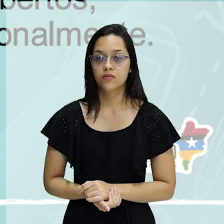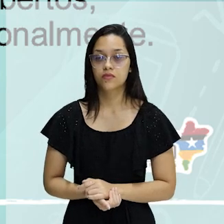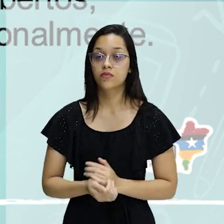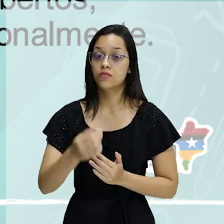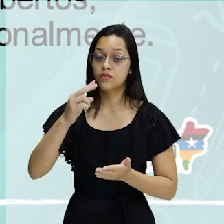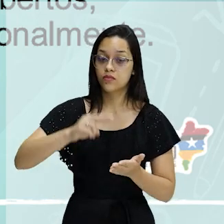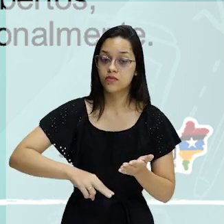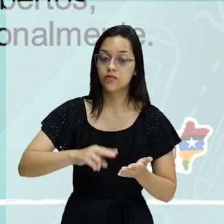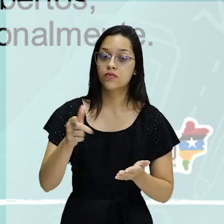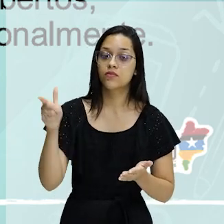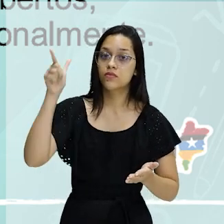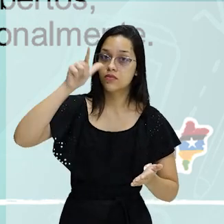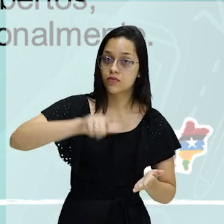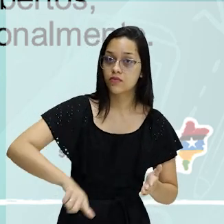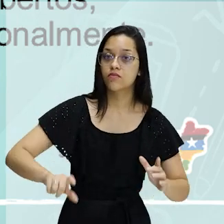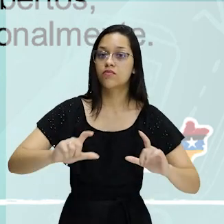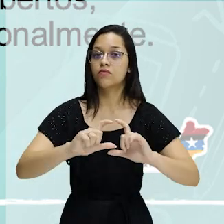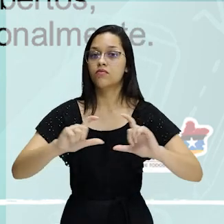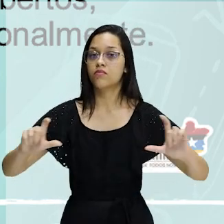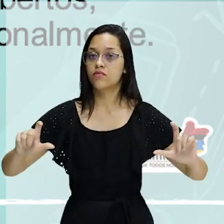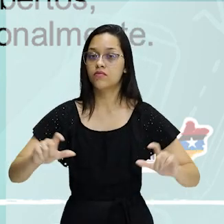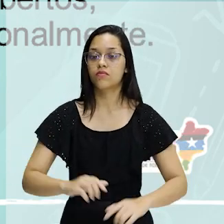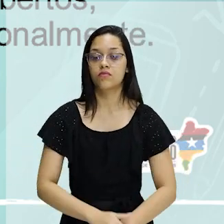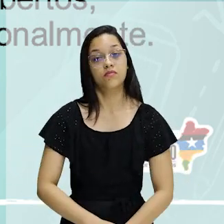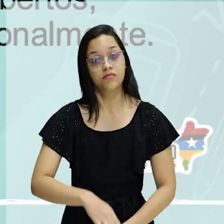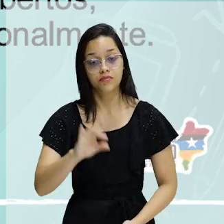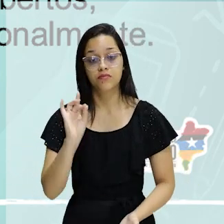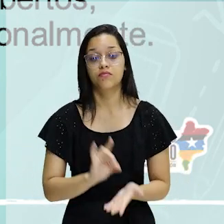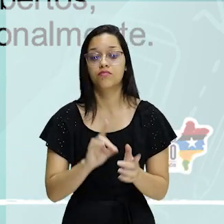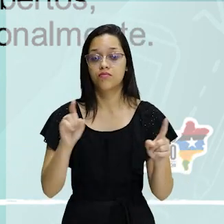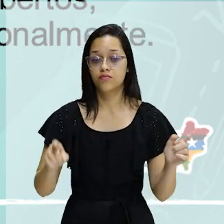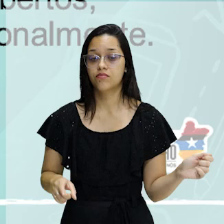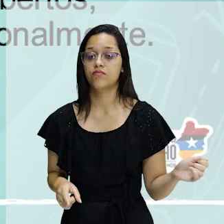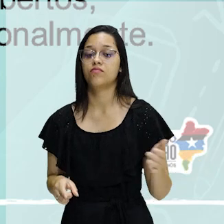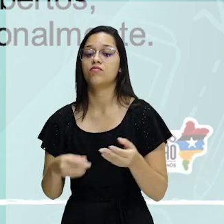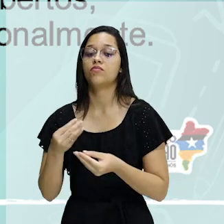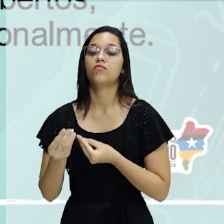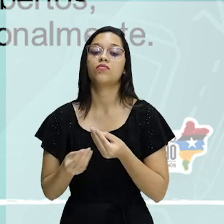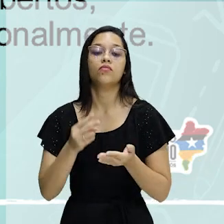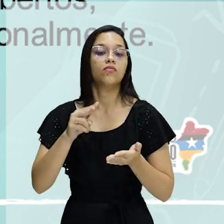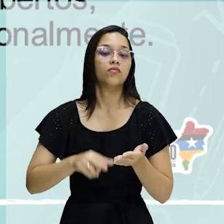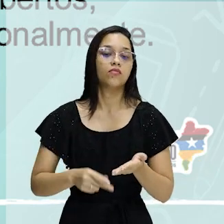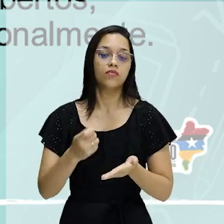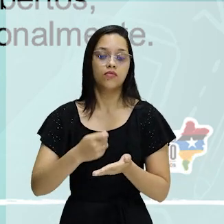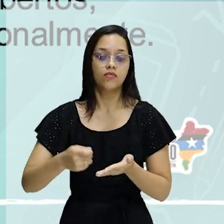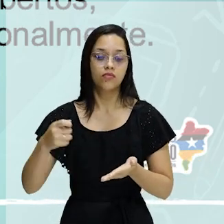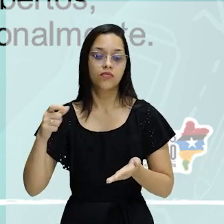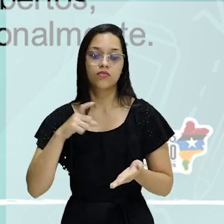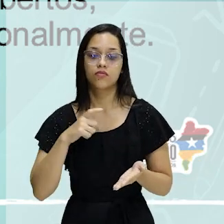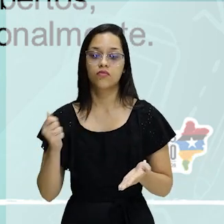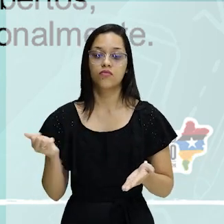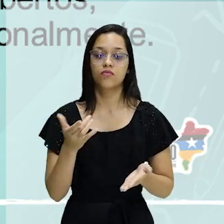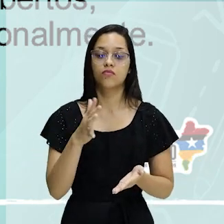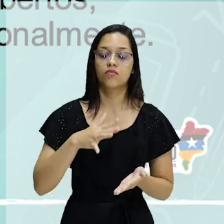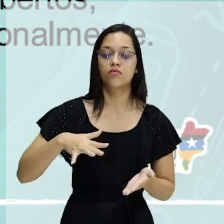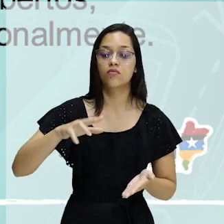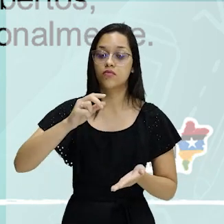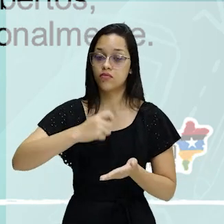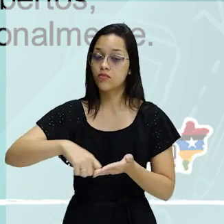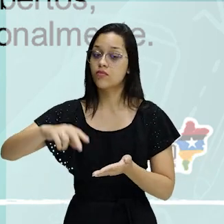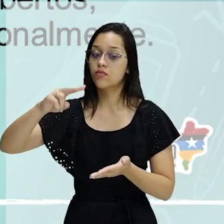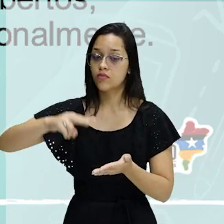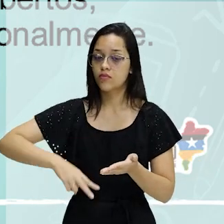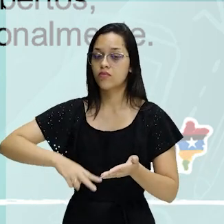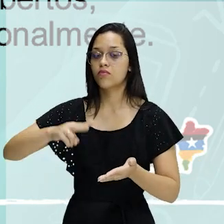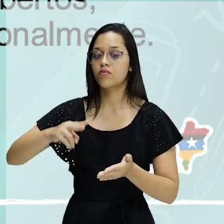Vou ler de novo. O computador mudou nossa maneira de ler e escrever. Gente, isso é um fato. E o hipertexto pode ser considerado como um novo espaço de escrita e leitura. Também é um